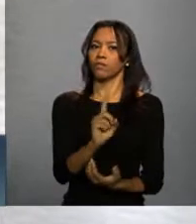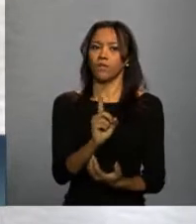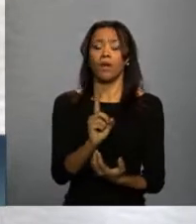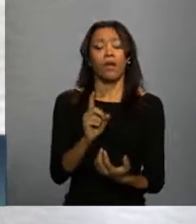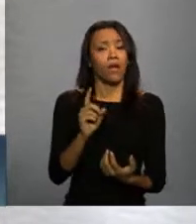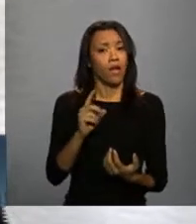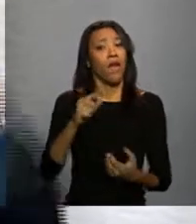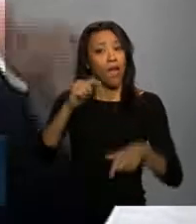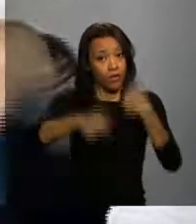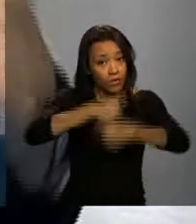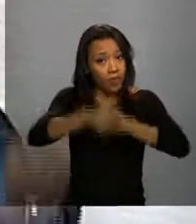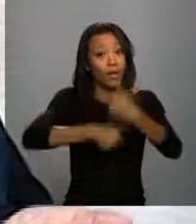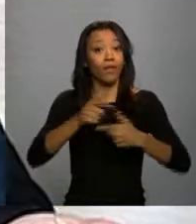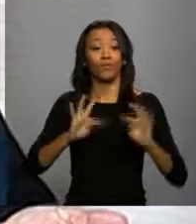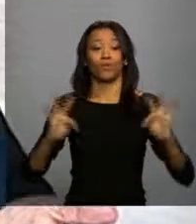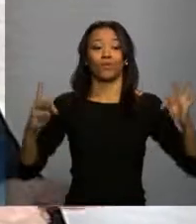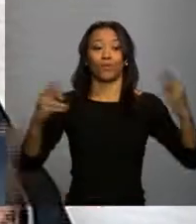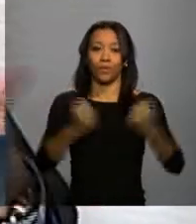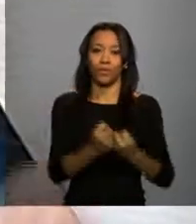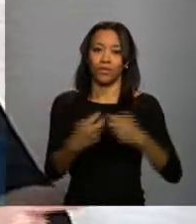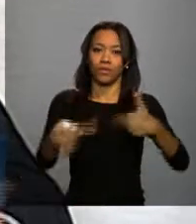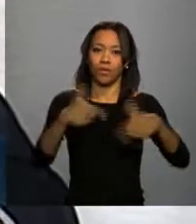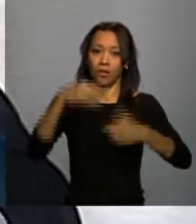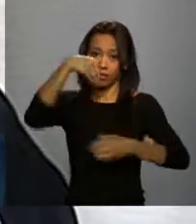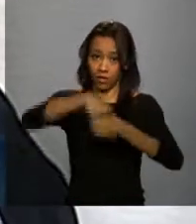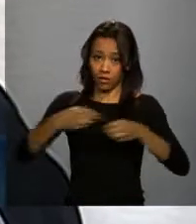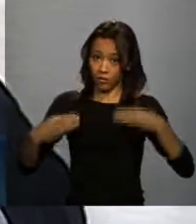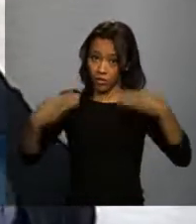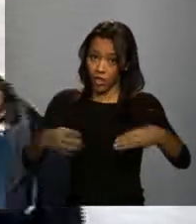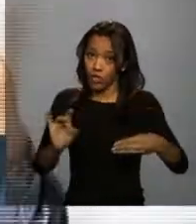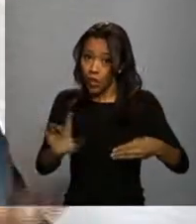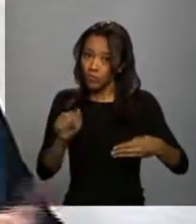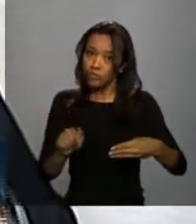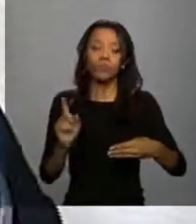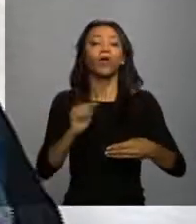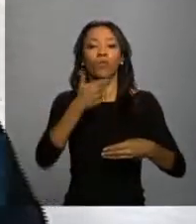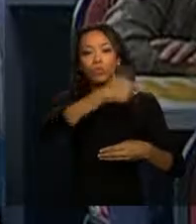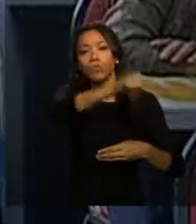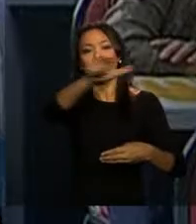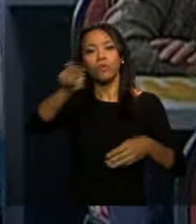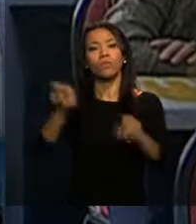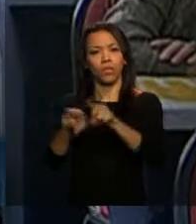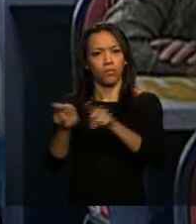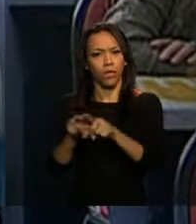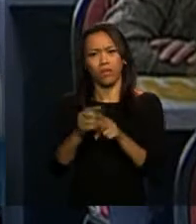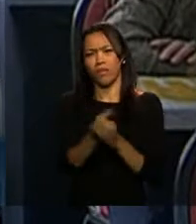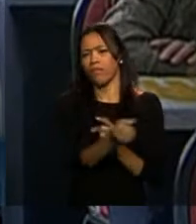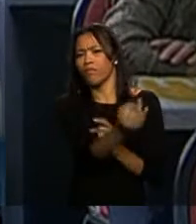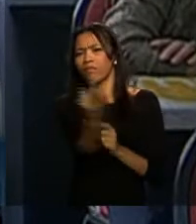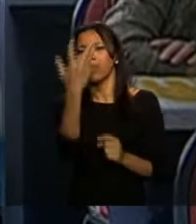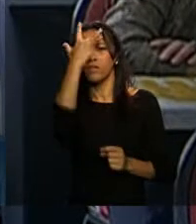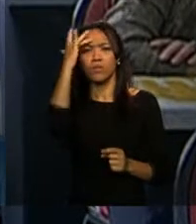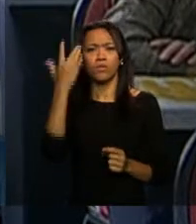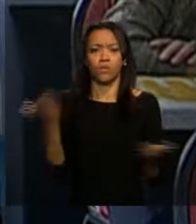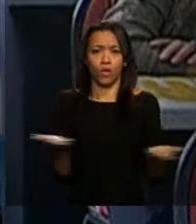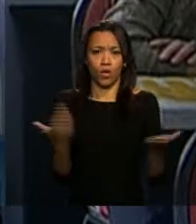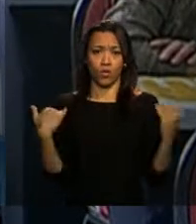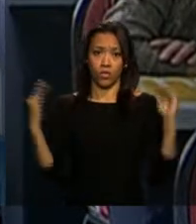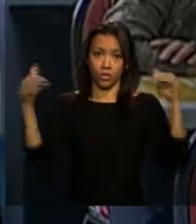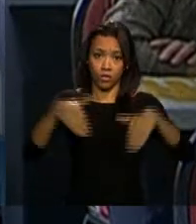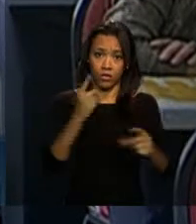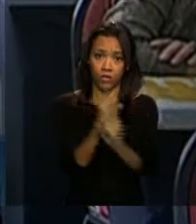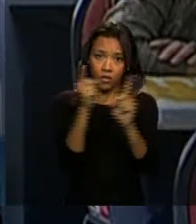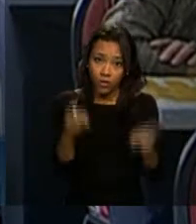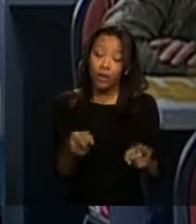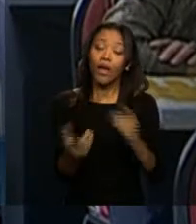não só o Ministério, mas cada uma das pessoas que estão aqui e muitos que não estão aqui que contribuíram muito para que a gente chegasse,